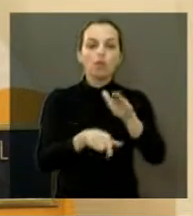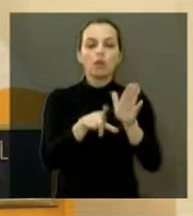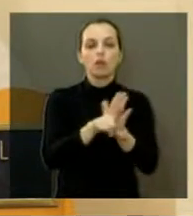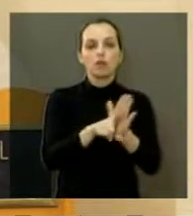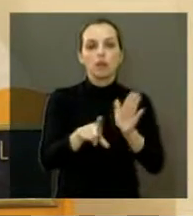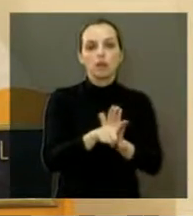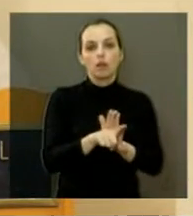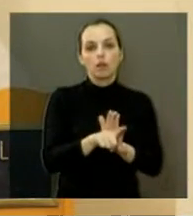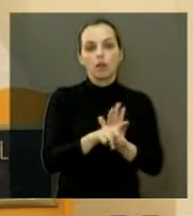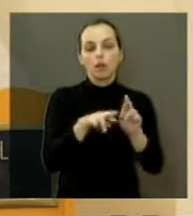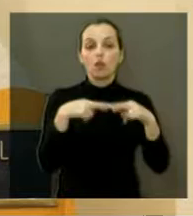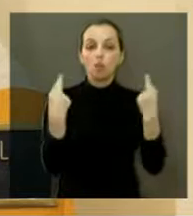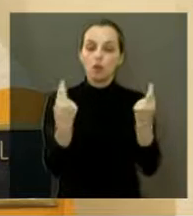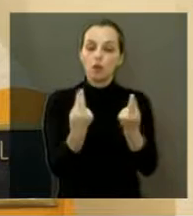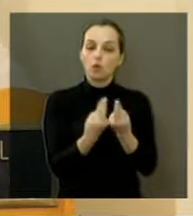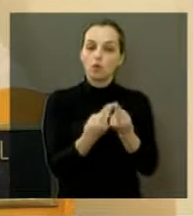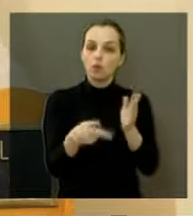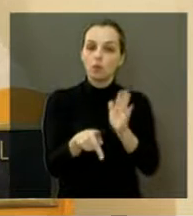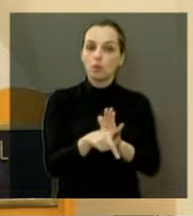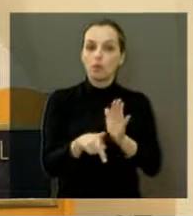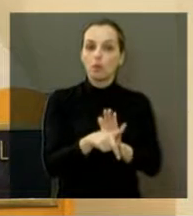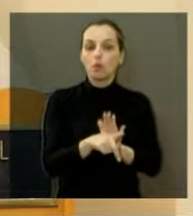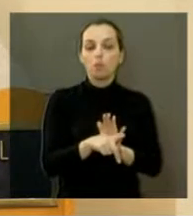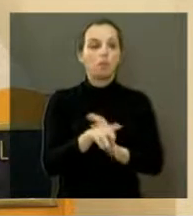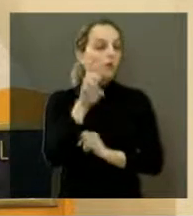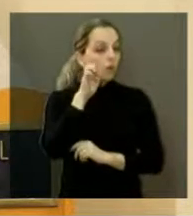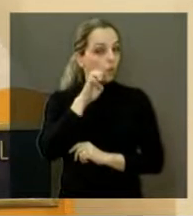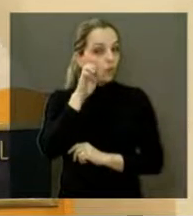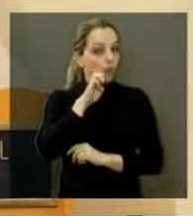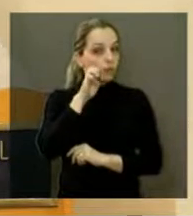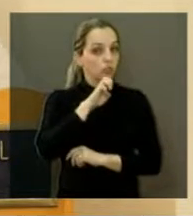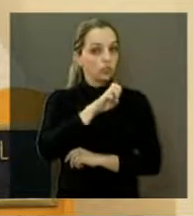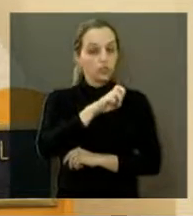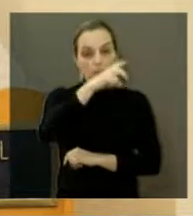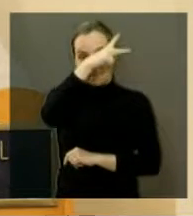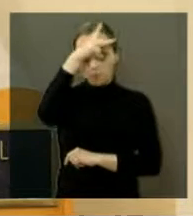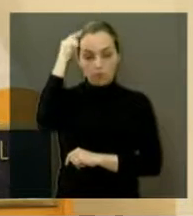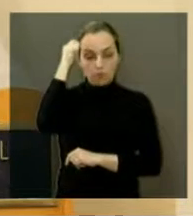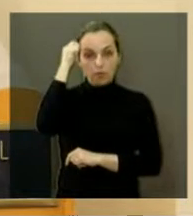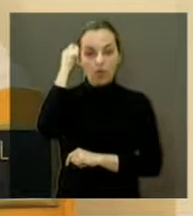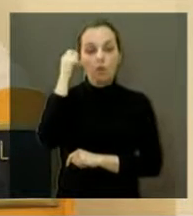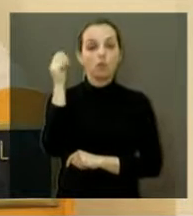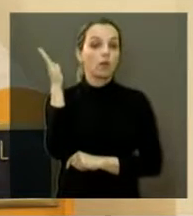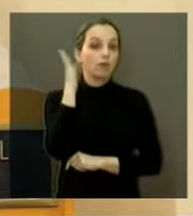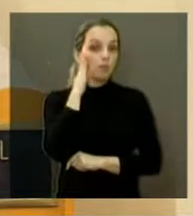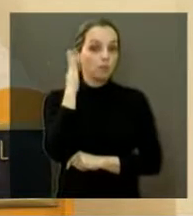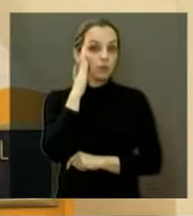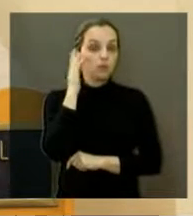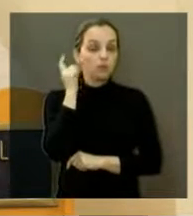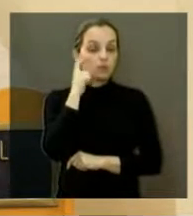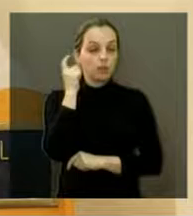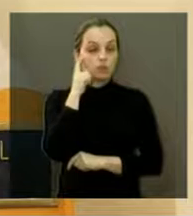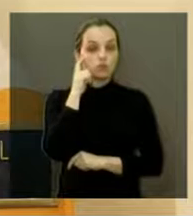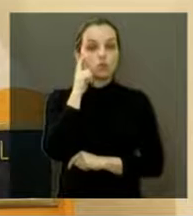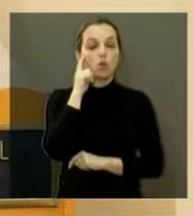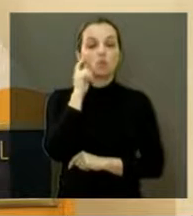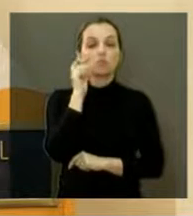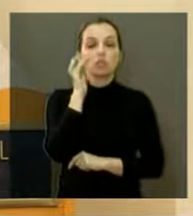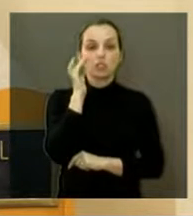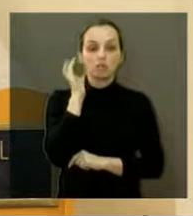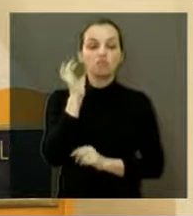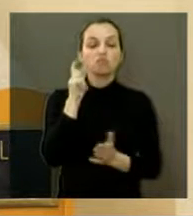Eu fiz uma audiência, tive uma audiência ontem com o prefeito Adinho Silva, e ele também achou isso daí um tremendo absurdo,